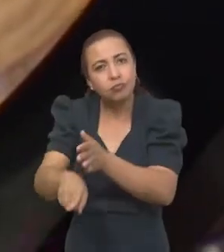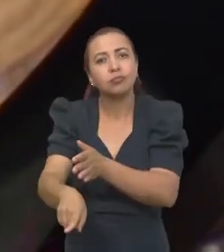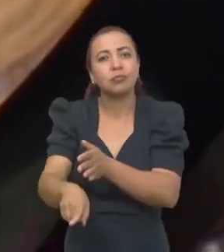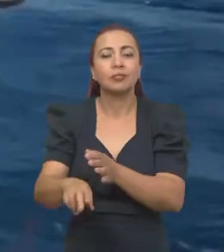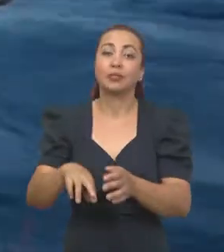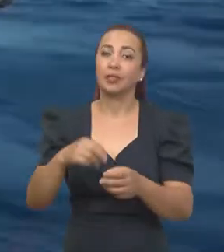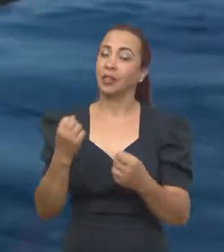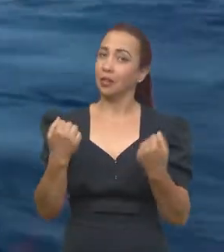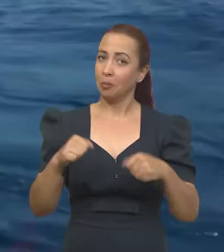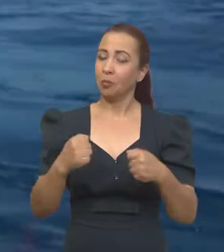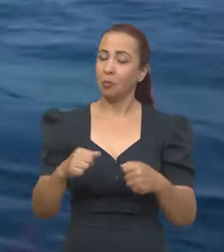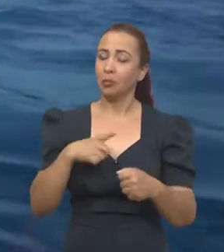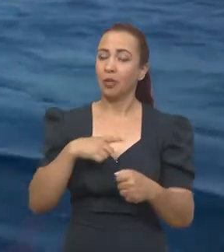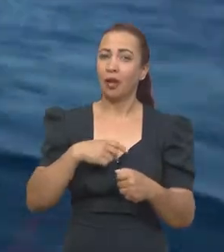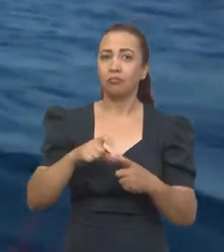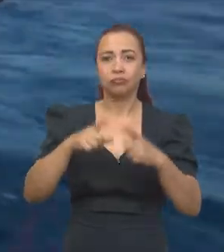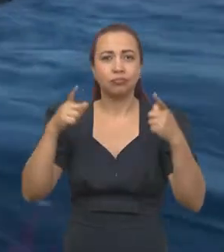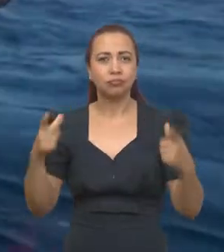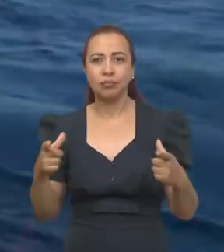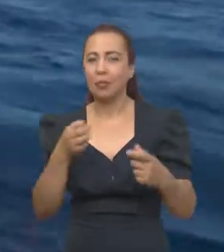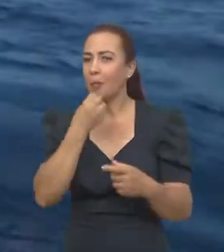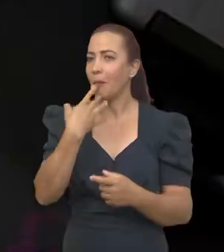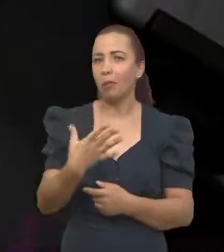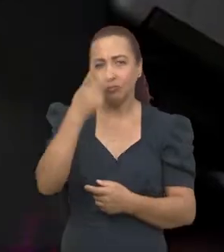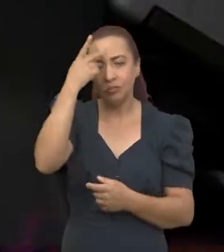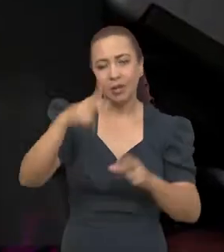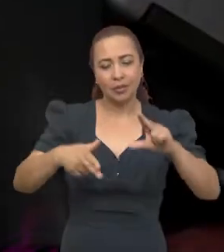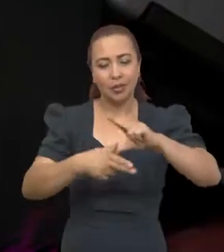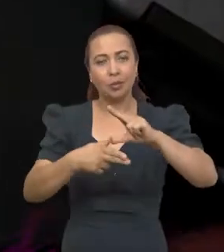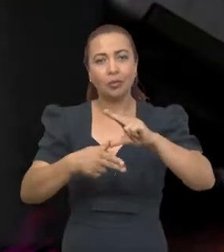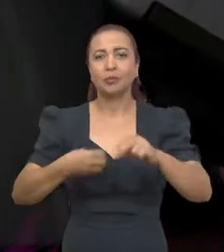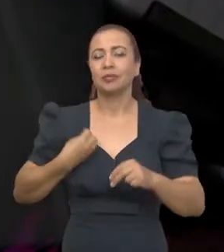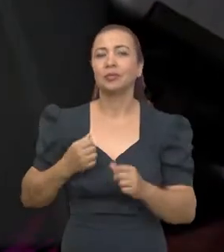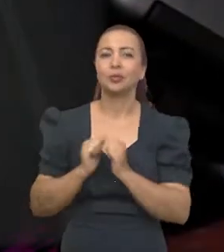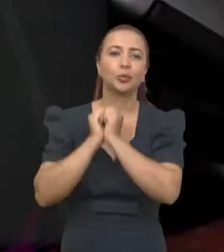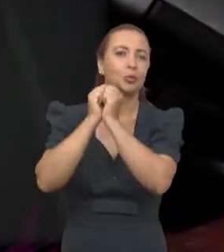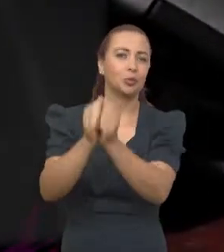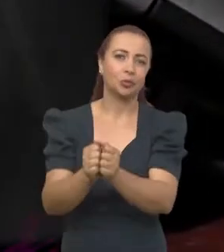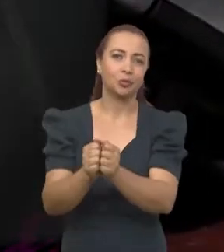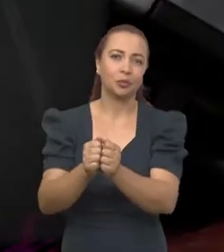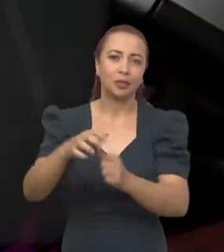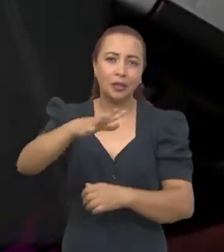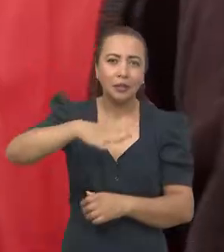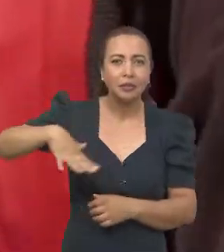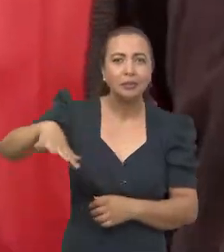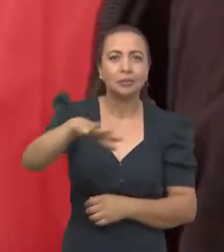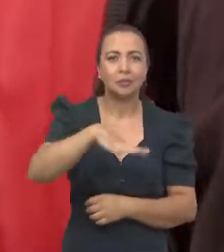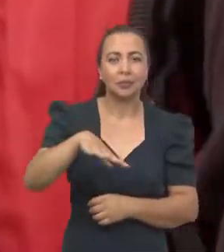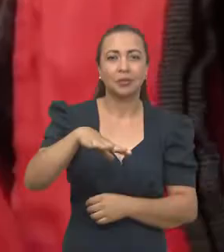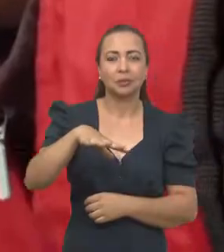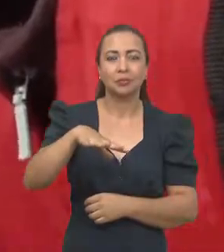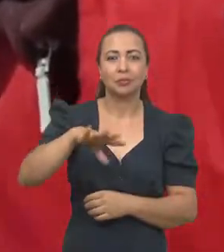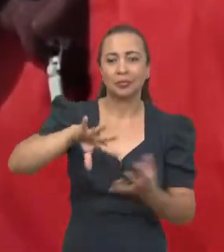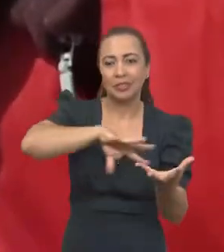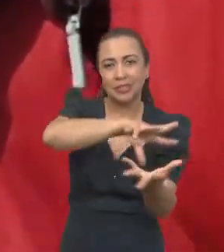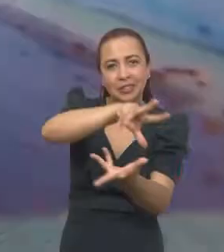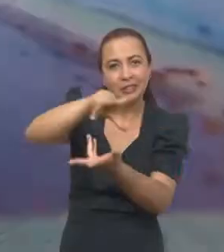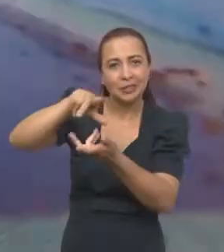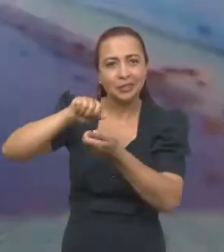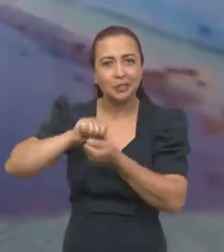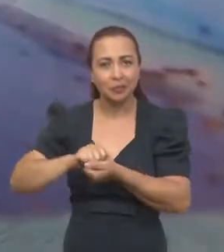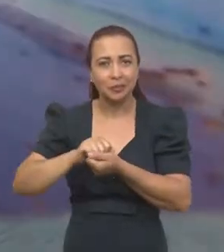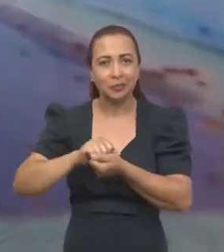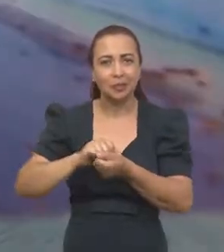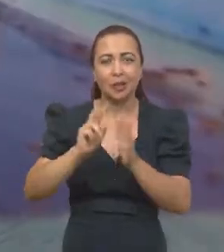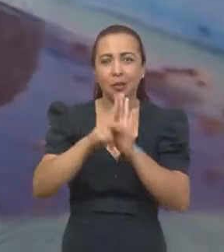oportunidade que a gente tem imensa da UFBA estar sendo uma das protagonistas nesse mainstream da ciência,